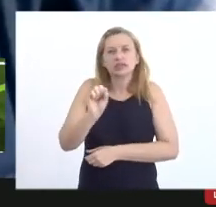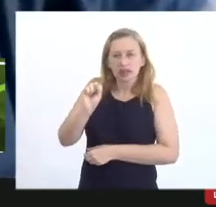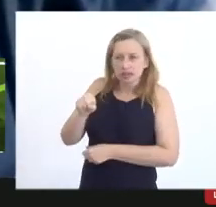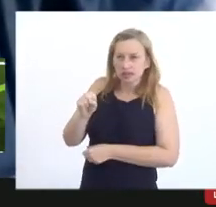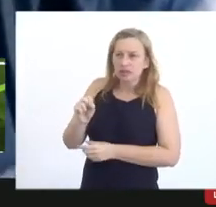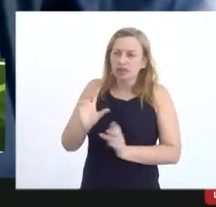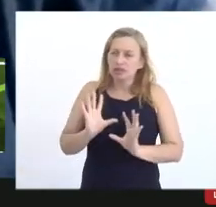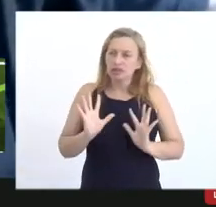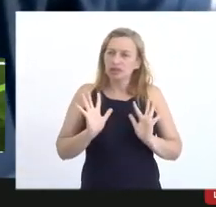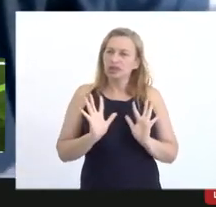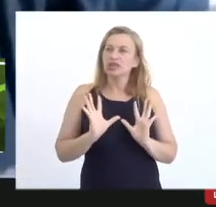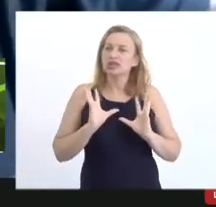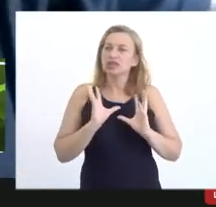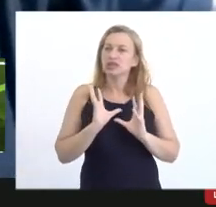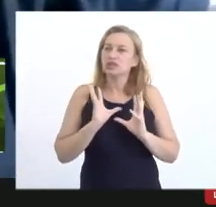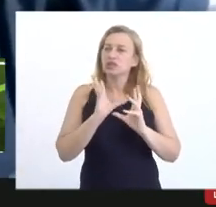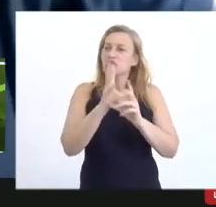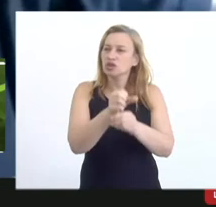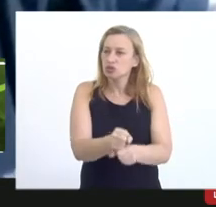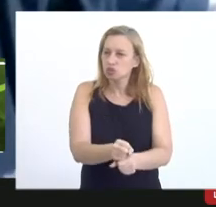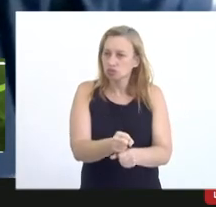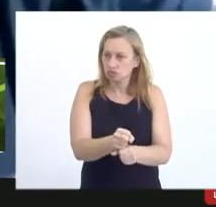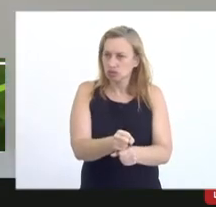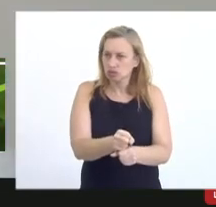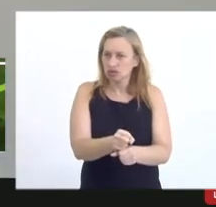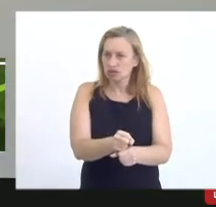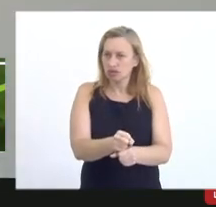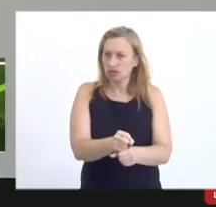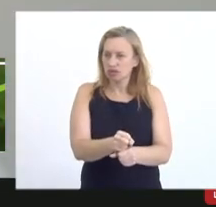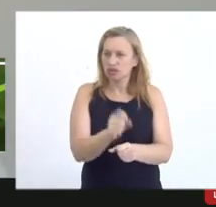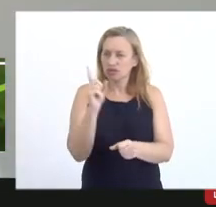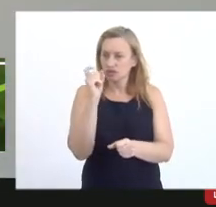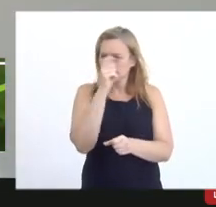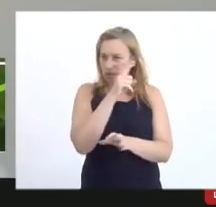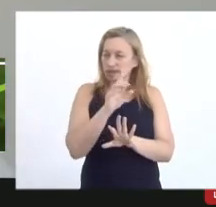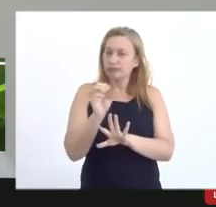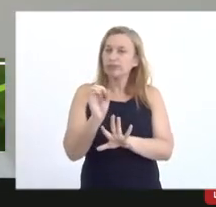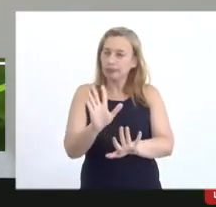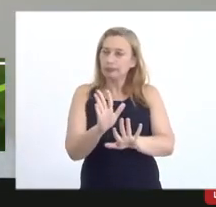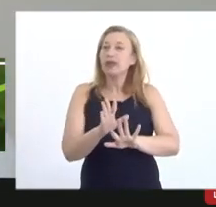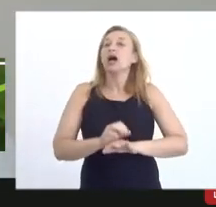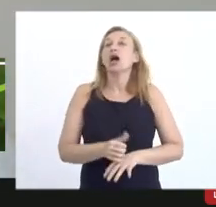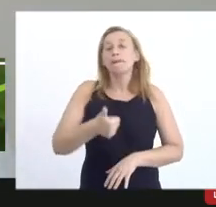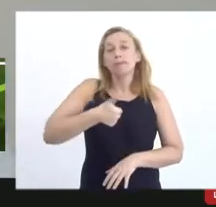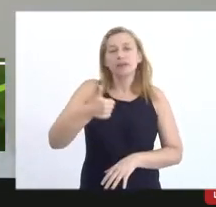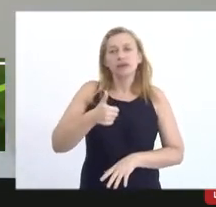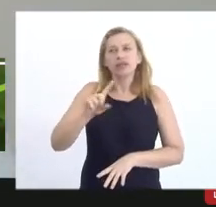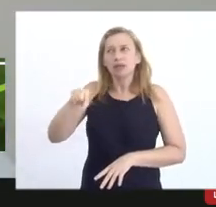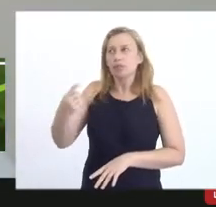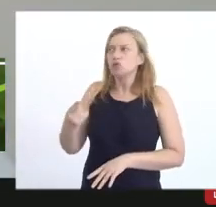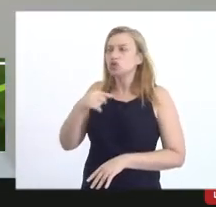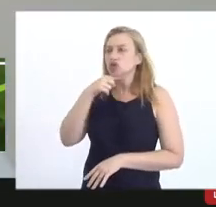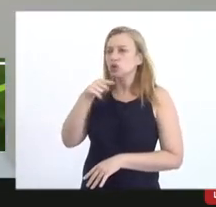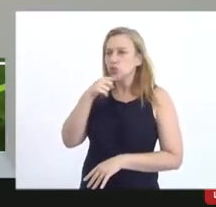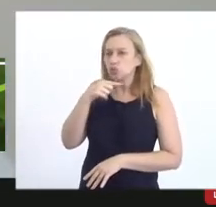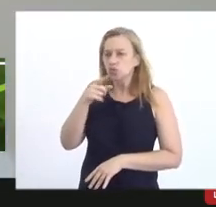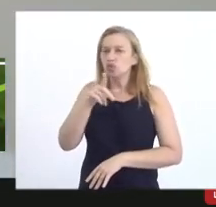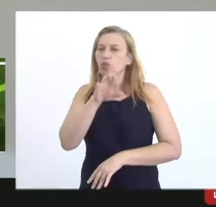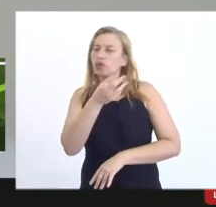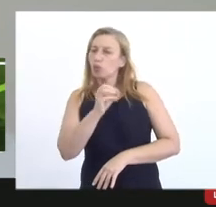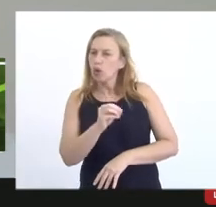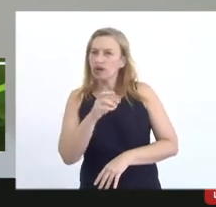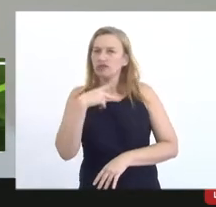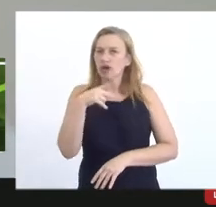simplificação da burocracia é isso e aí assim primeiro eu queria até depois tirar uma dúvida com o Eduardo que ele comentou que